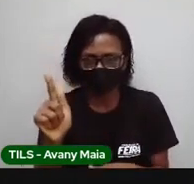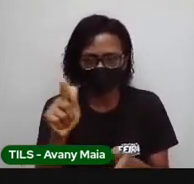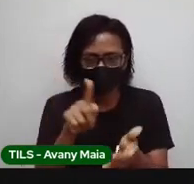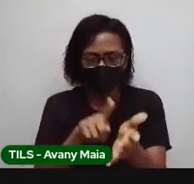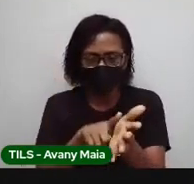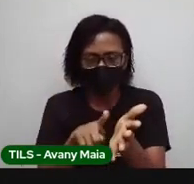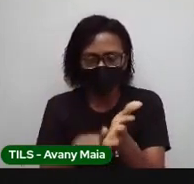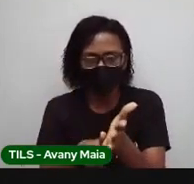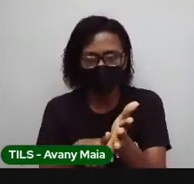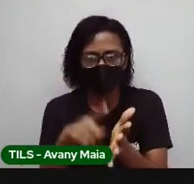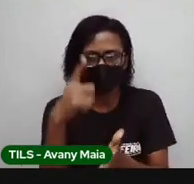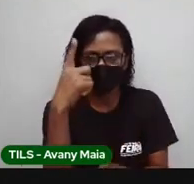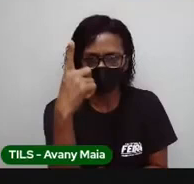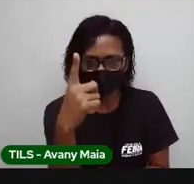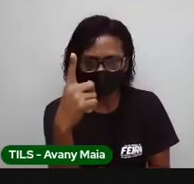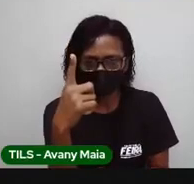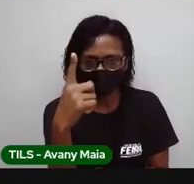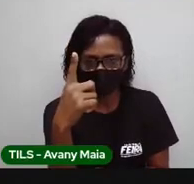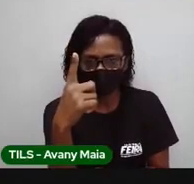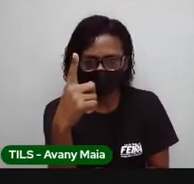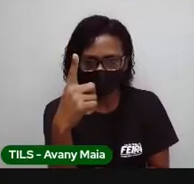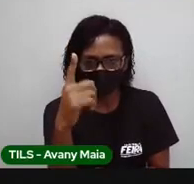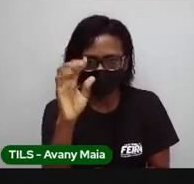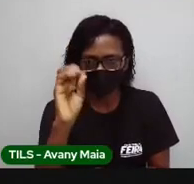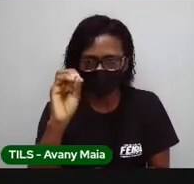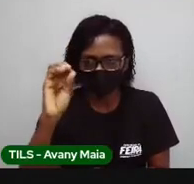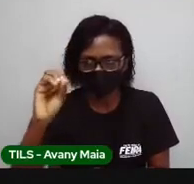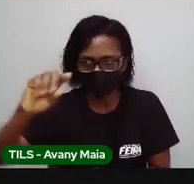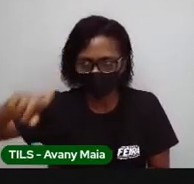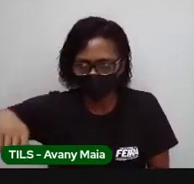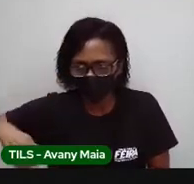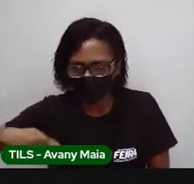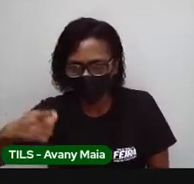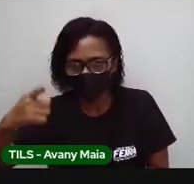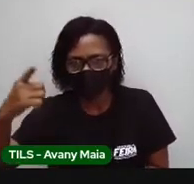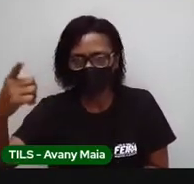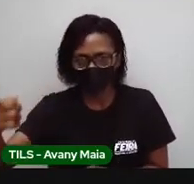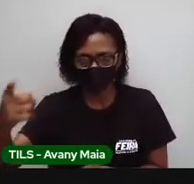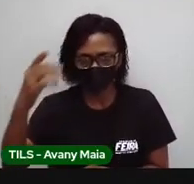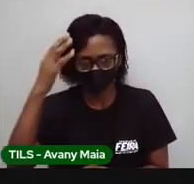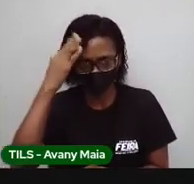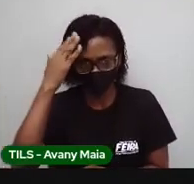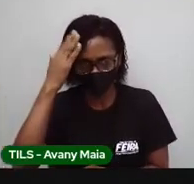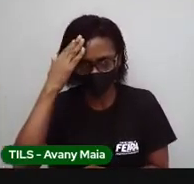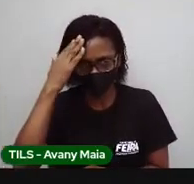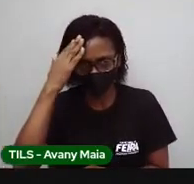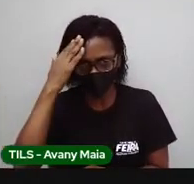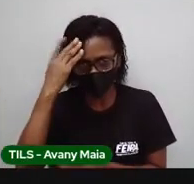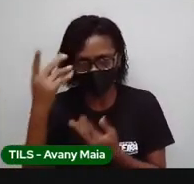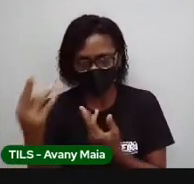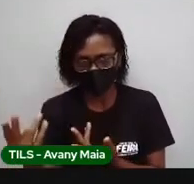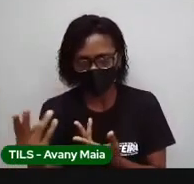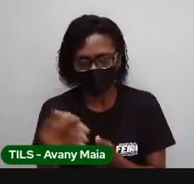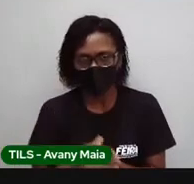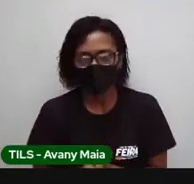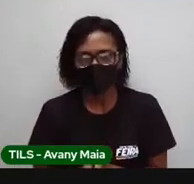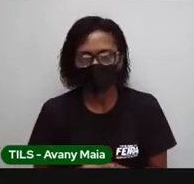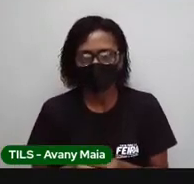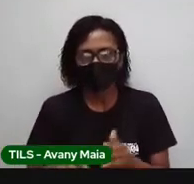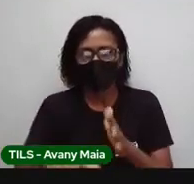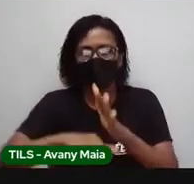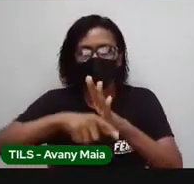por mil gramas. Então, nesse primeiro, um quilograma, eu troco por mil gramas. No segundo, um